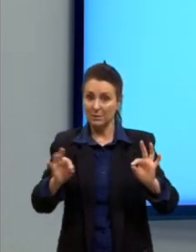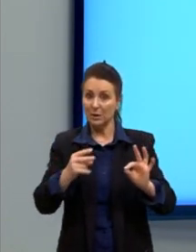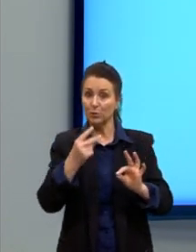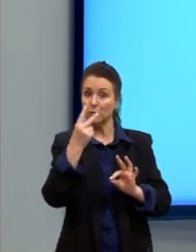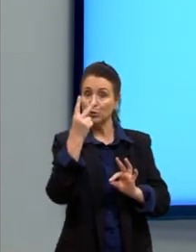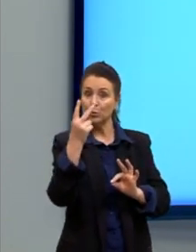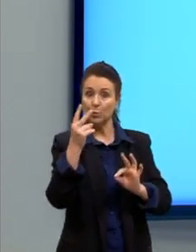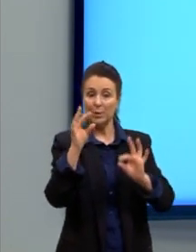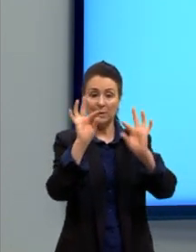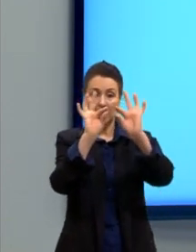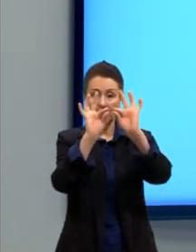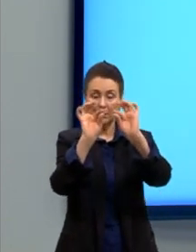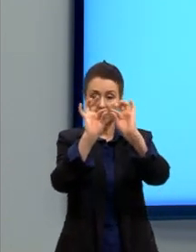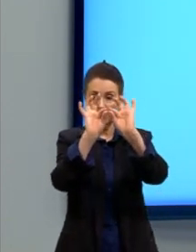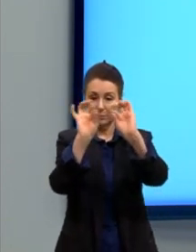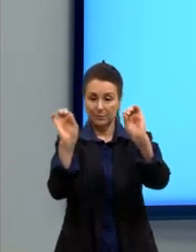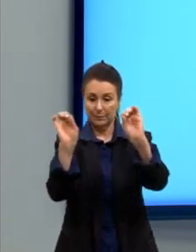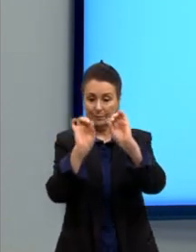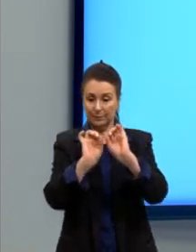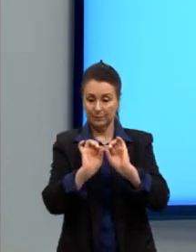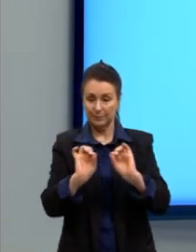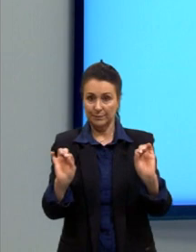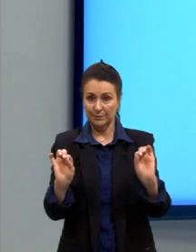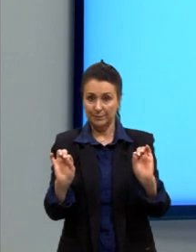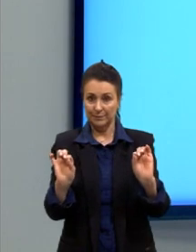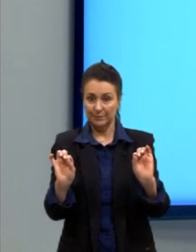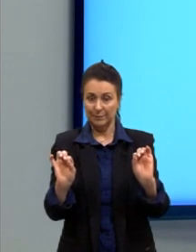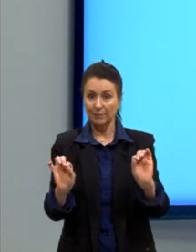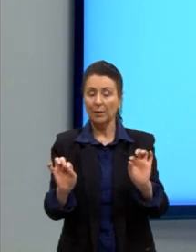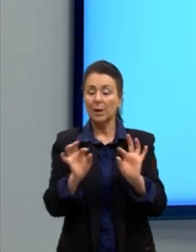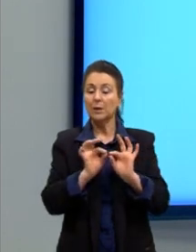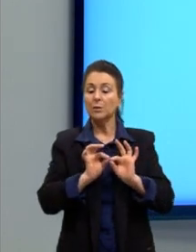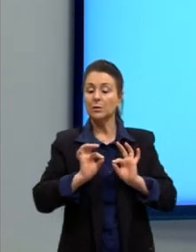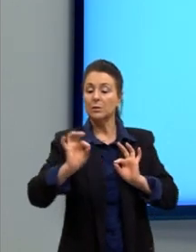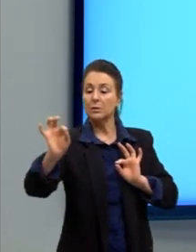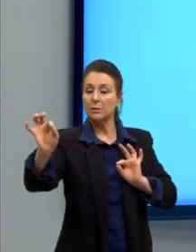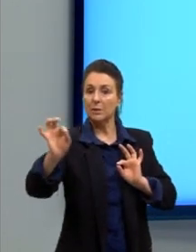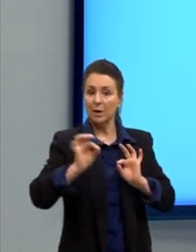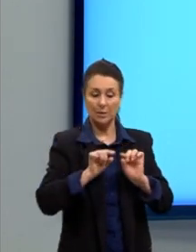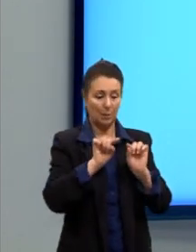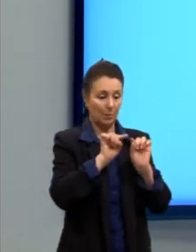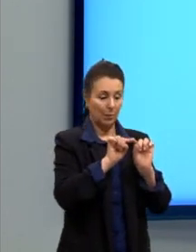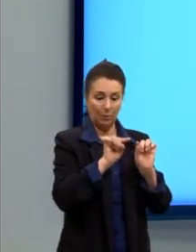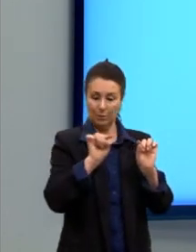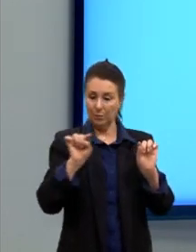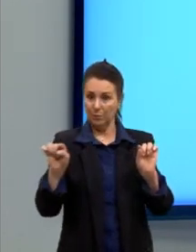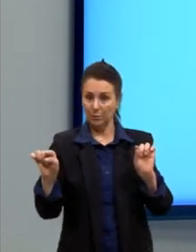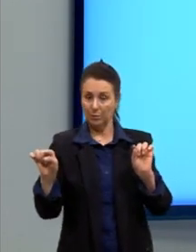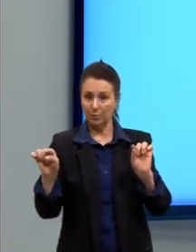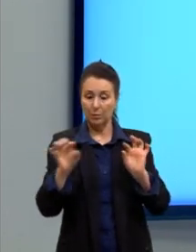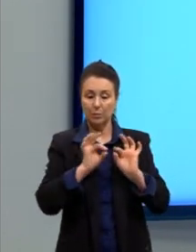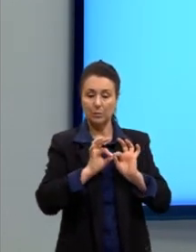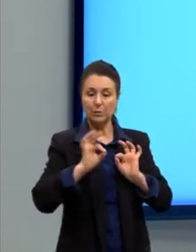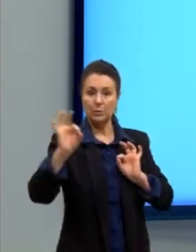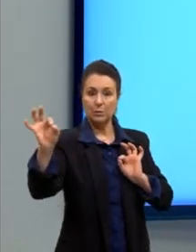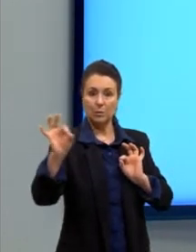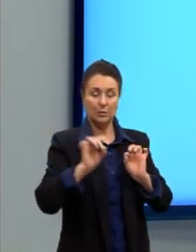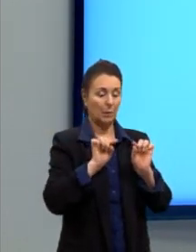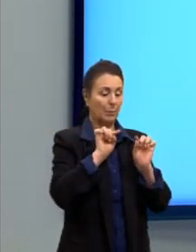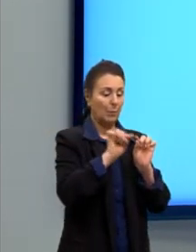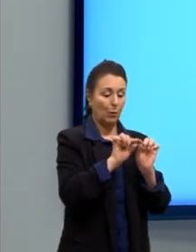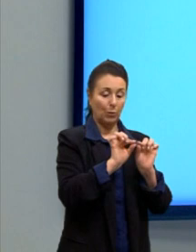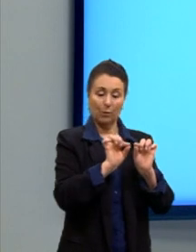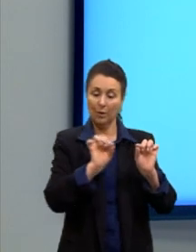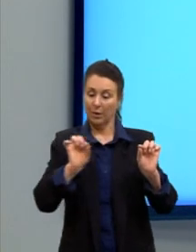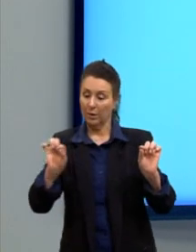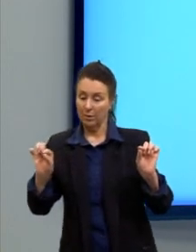duas retas? Ok, nós já vimos distância entre pontos, distância entre ponto e reta. Então, o